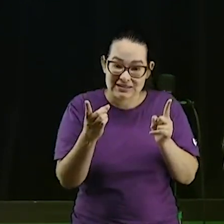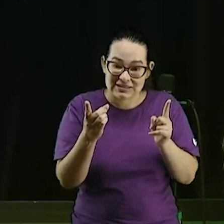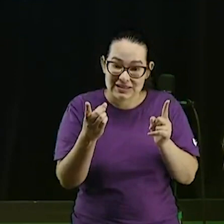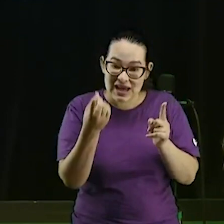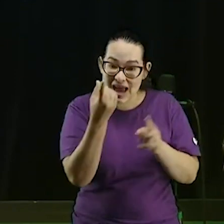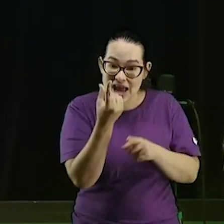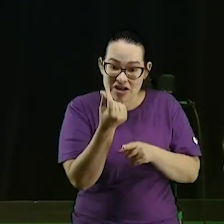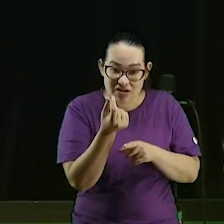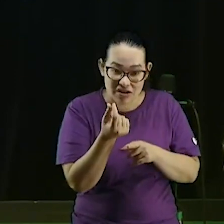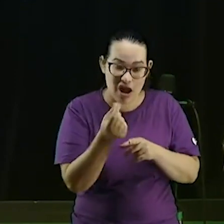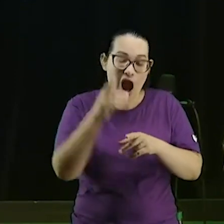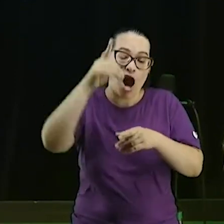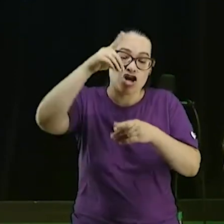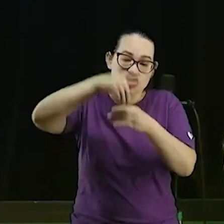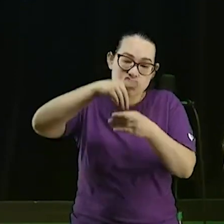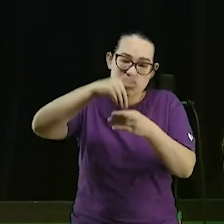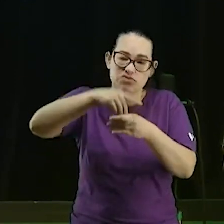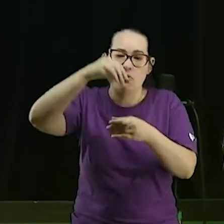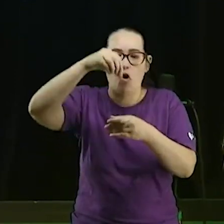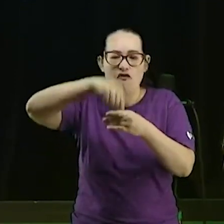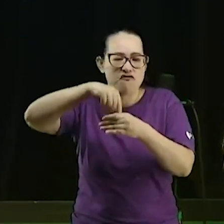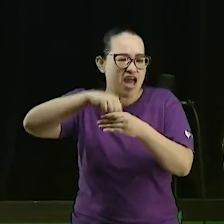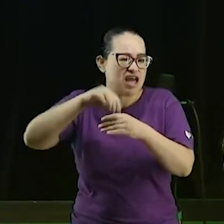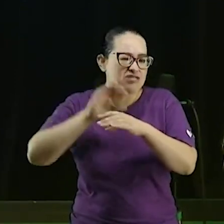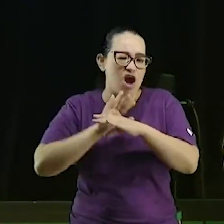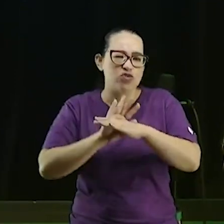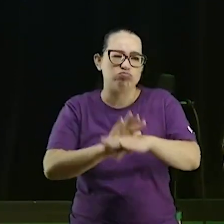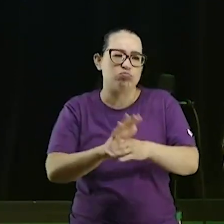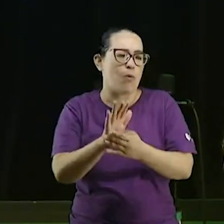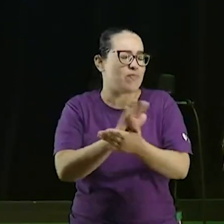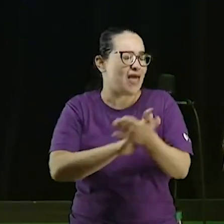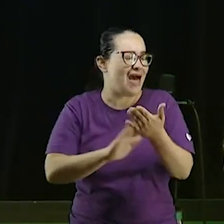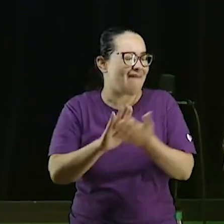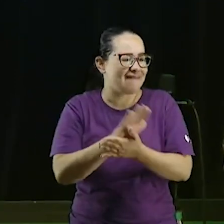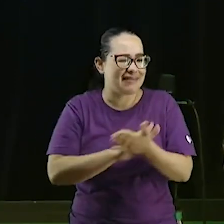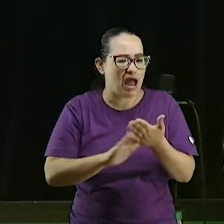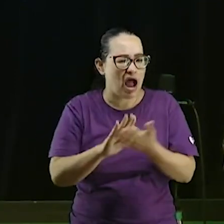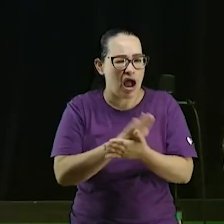fazendo uma figura de linguagem não um real